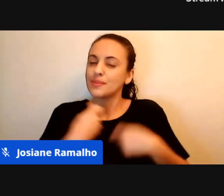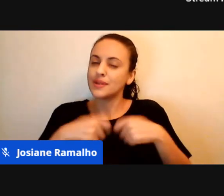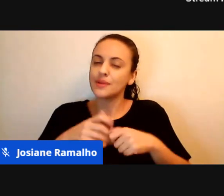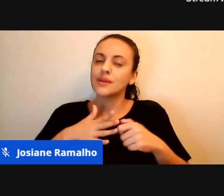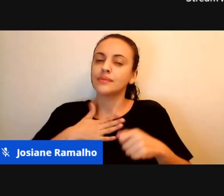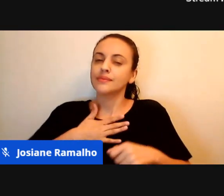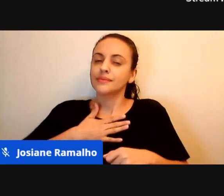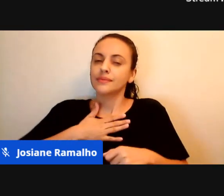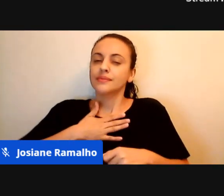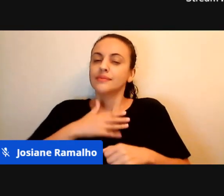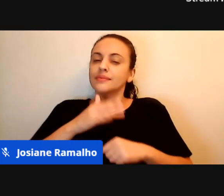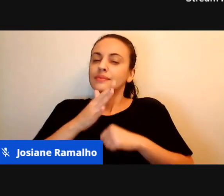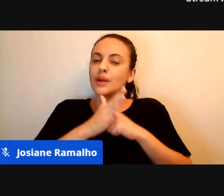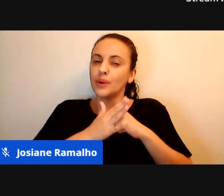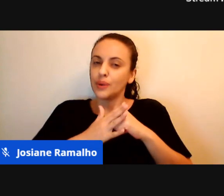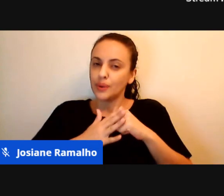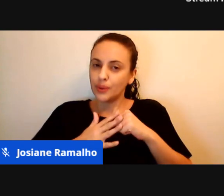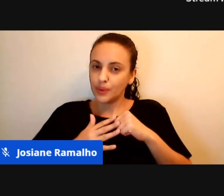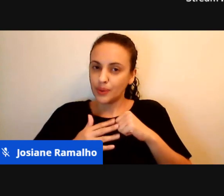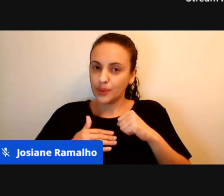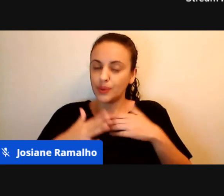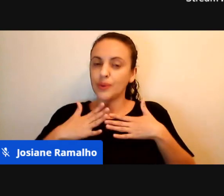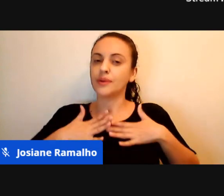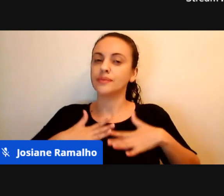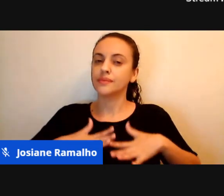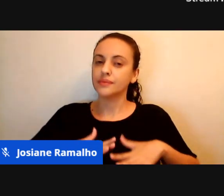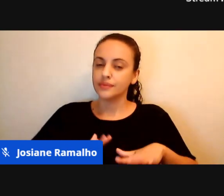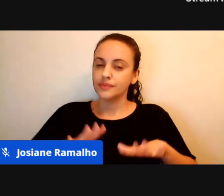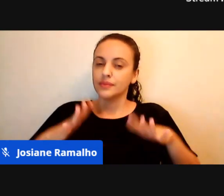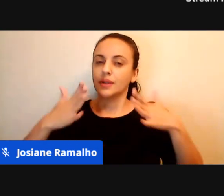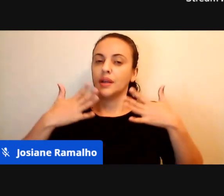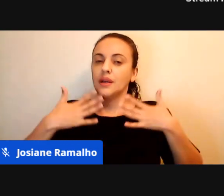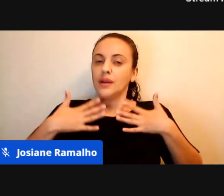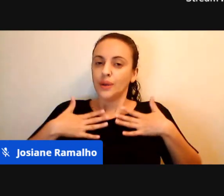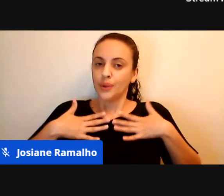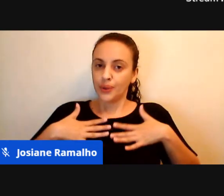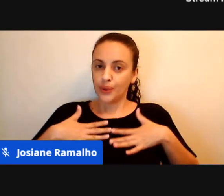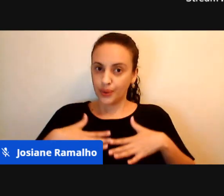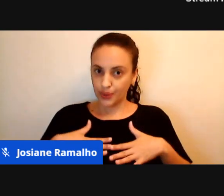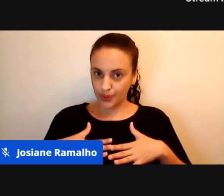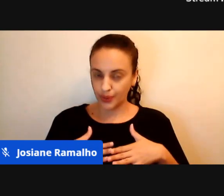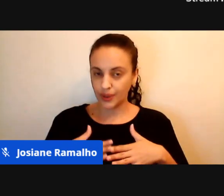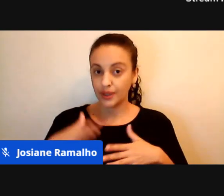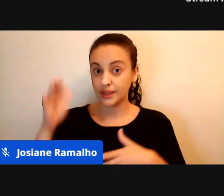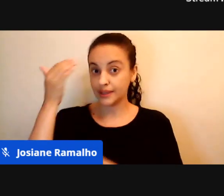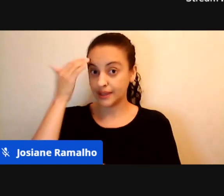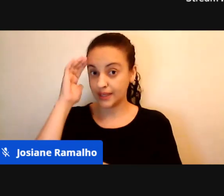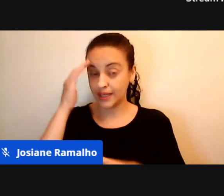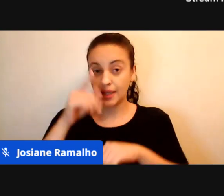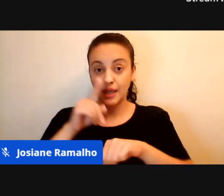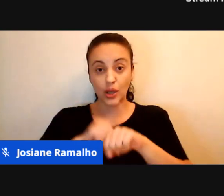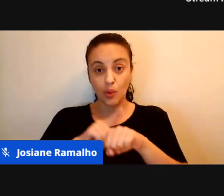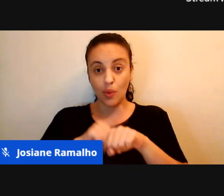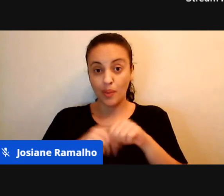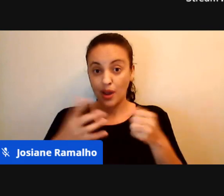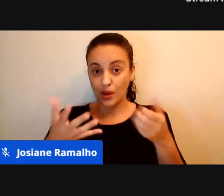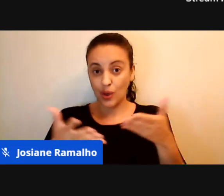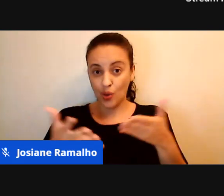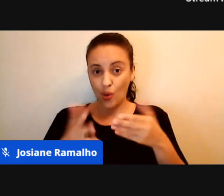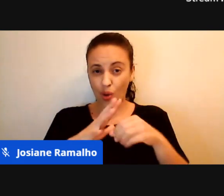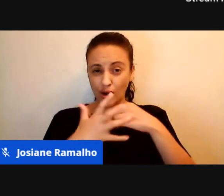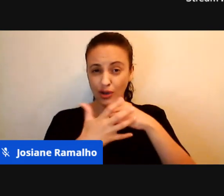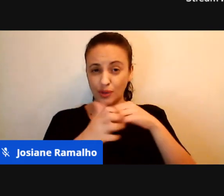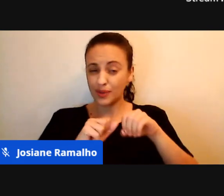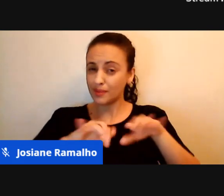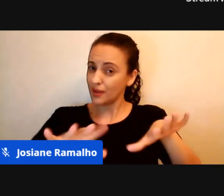para entender que nós vivemos num momento excepcional, é, em que o mais importante é preservar a nossa vida, a vida das